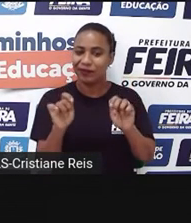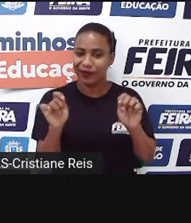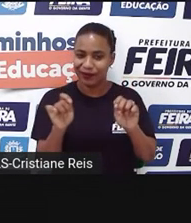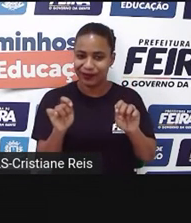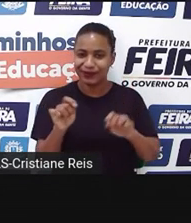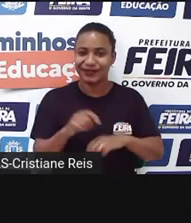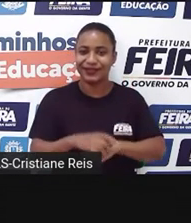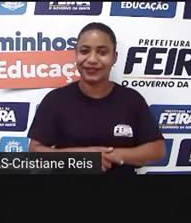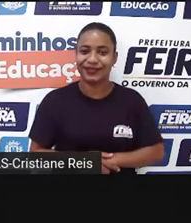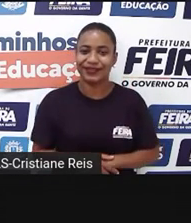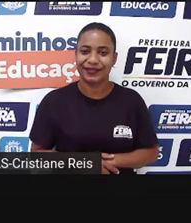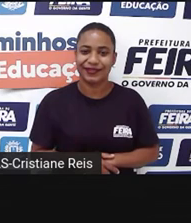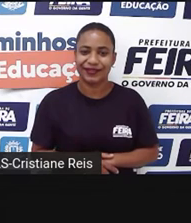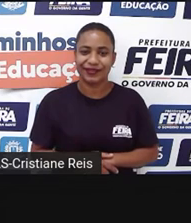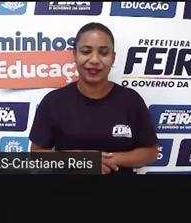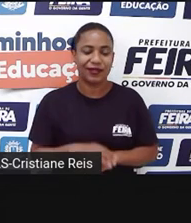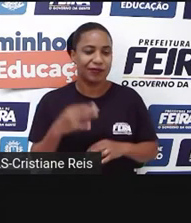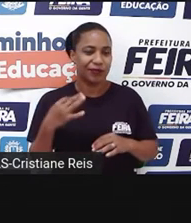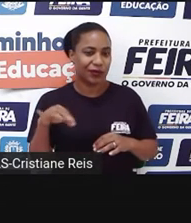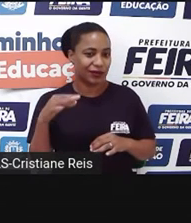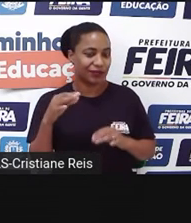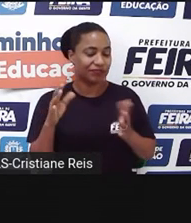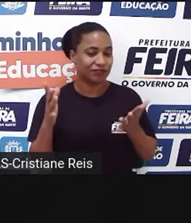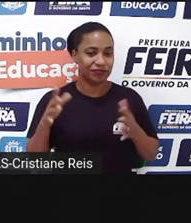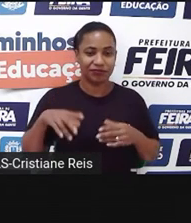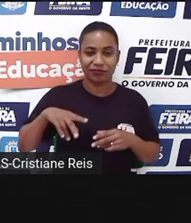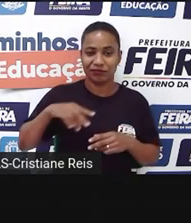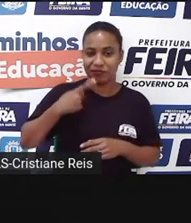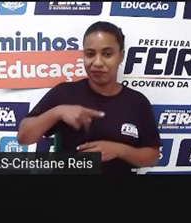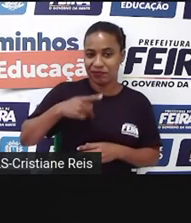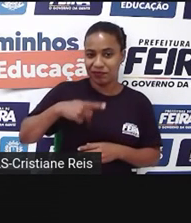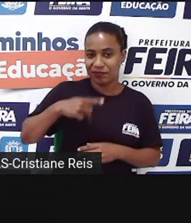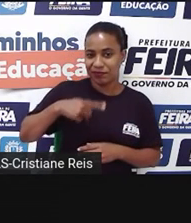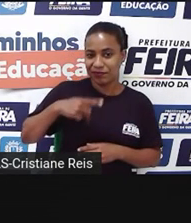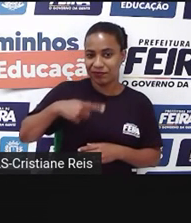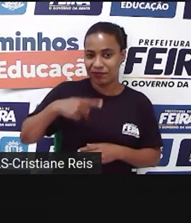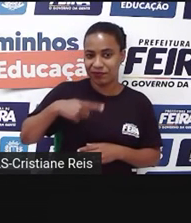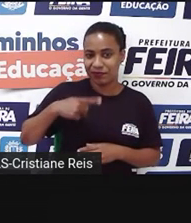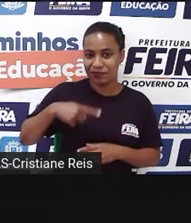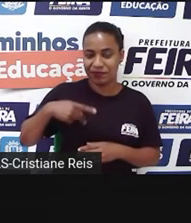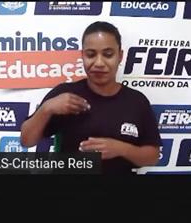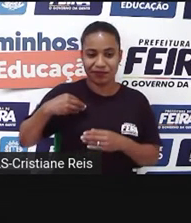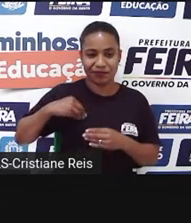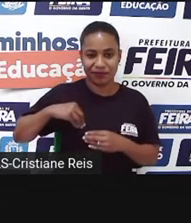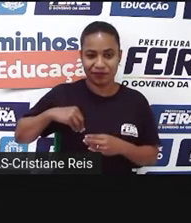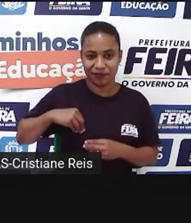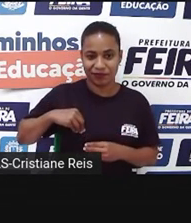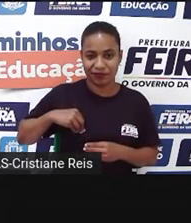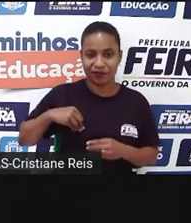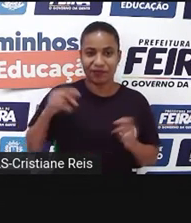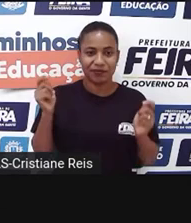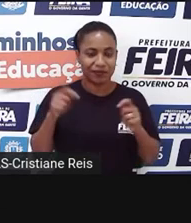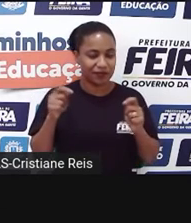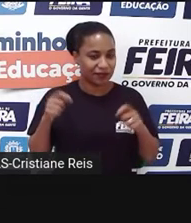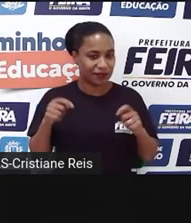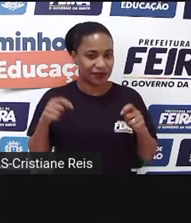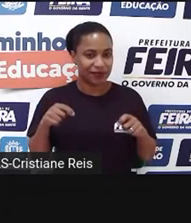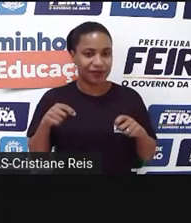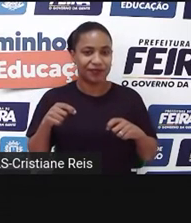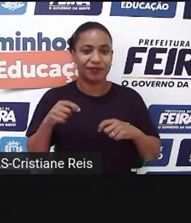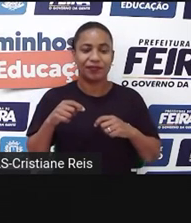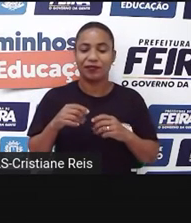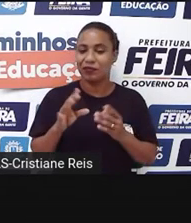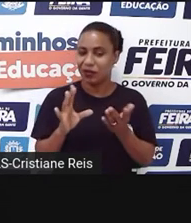Handkerchief, lenço. De repente, na cena do crime, encontrou um lenço que pode ter uma, fingerprints, né? Pode ter